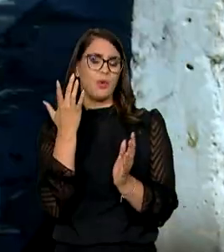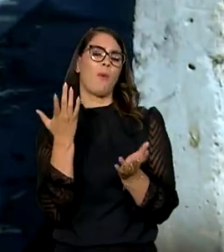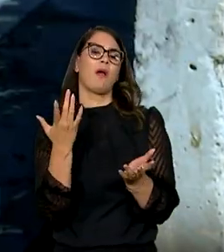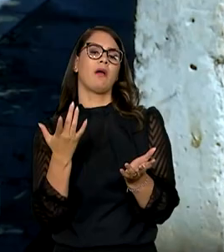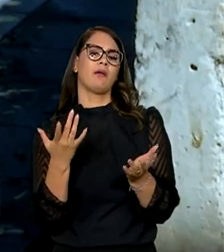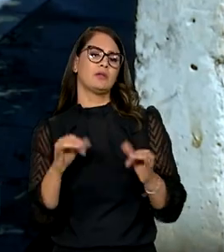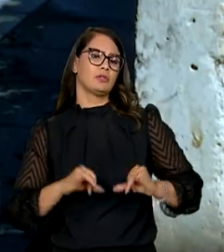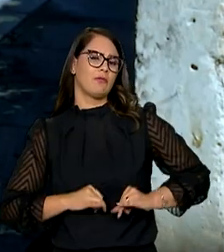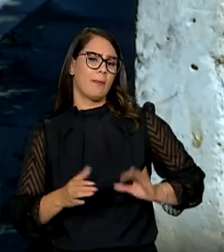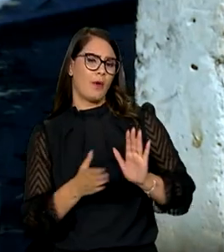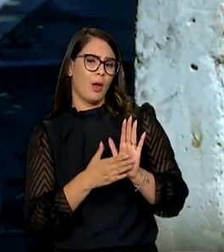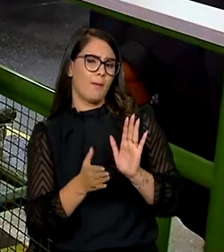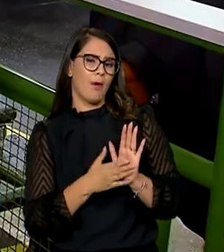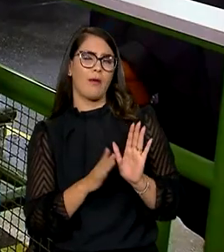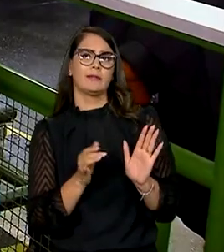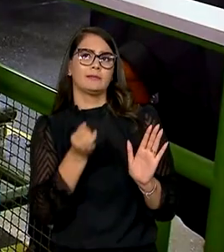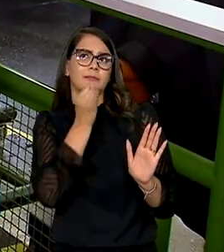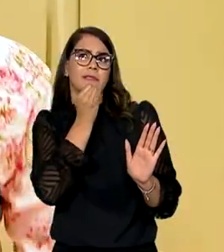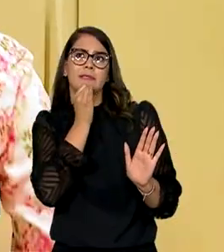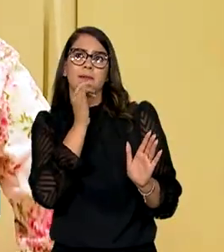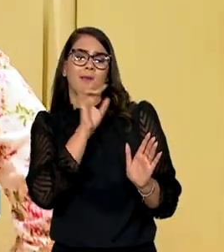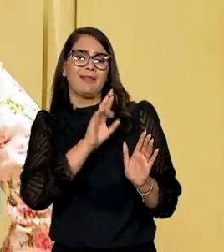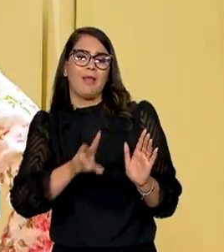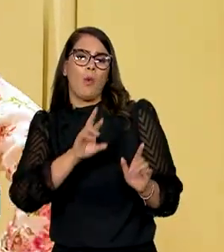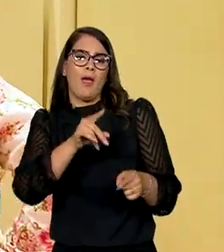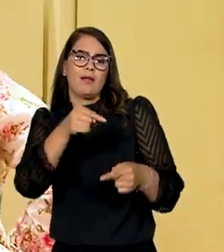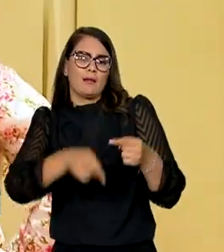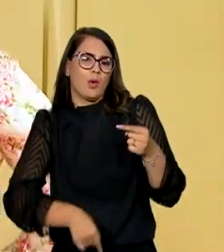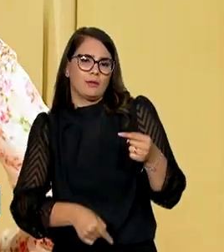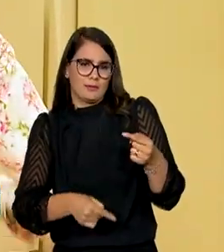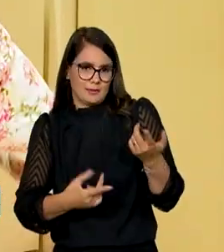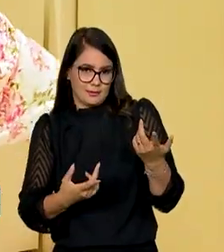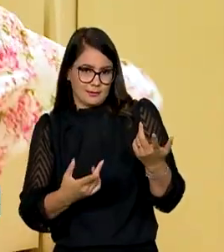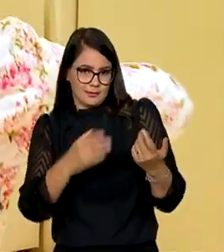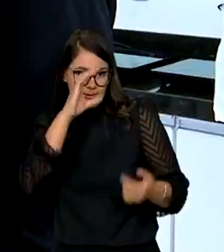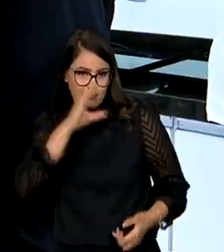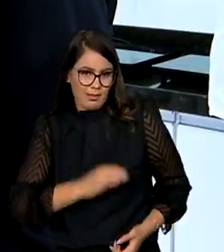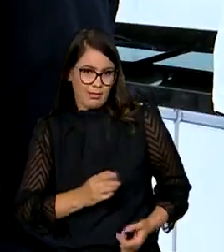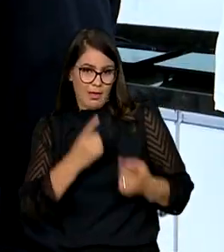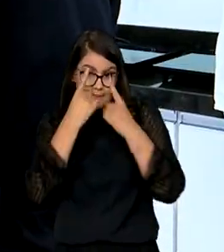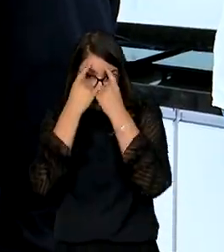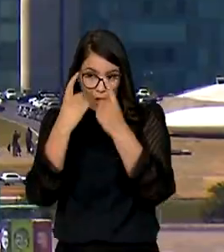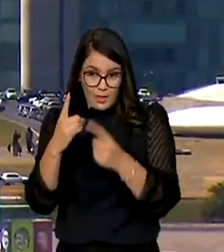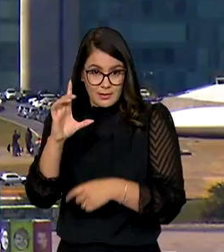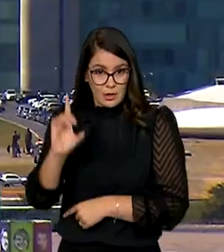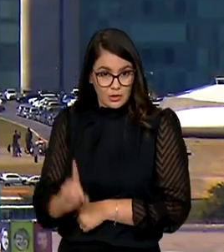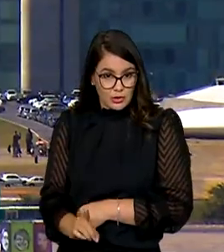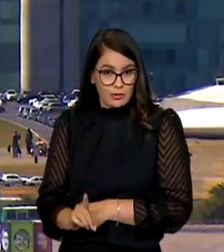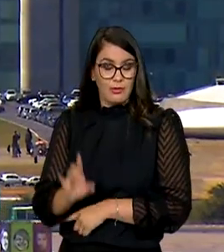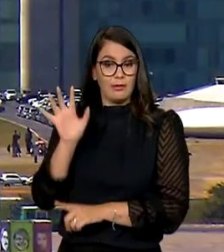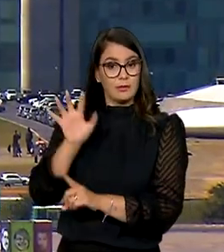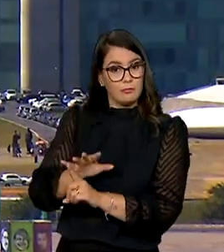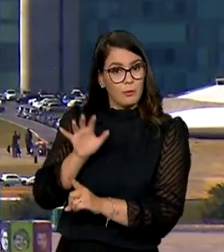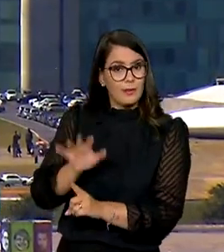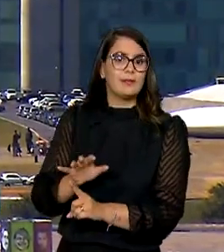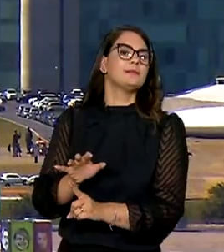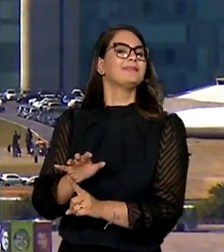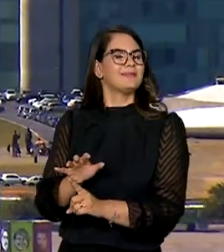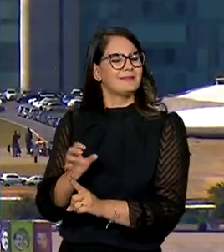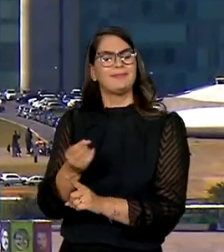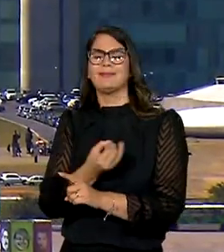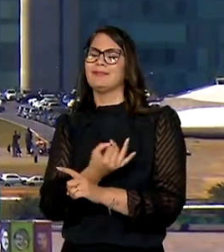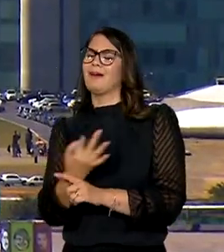e propostos, digamos, não cidadãos, a sofrer uma série de violações de direitos que afetam de